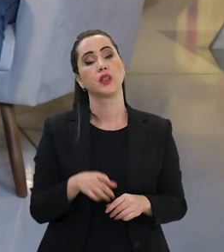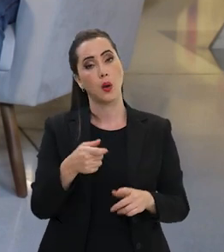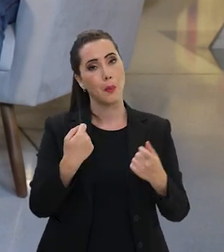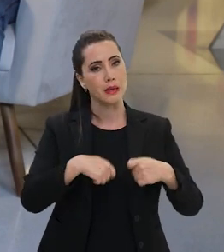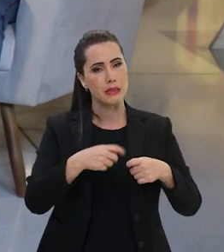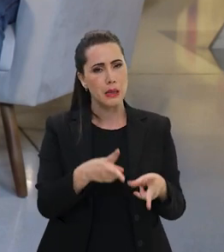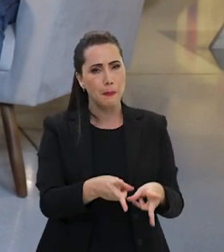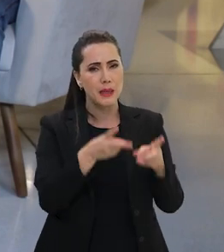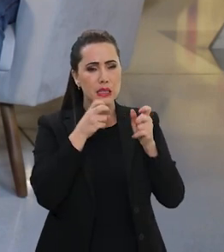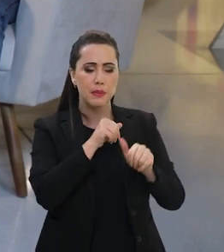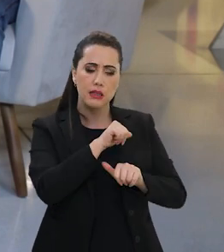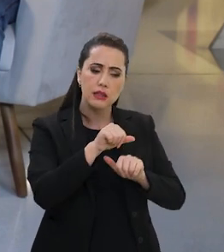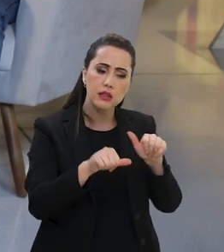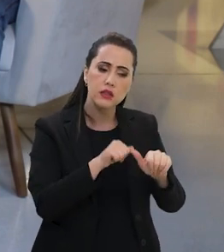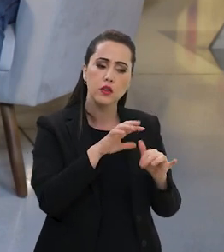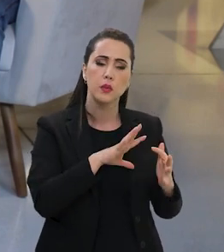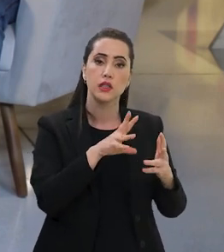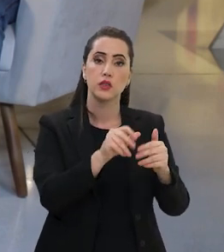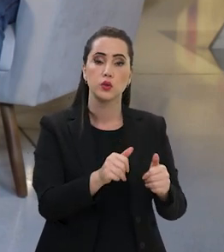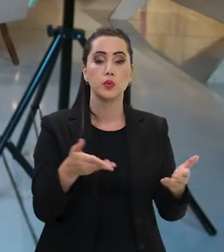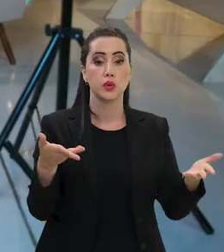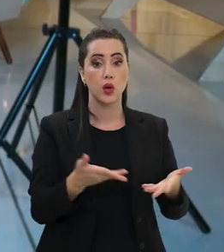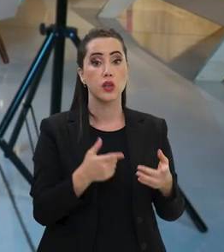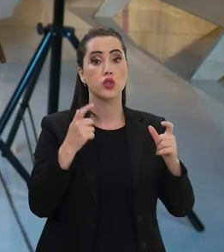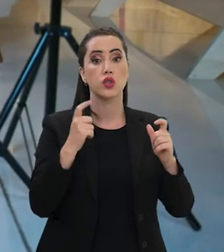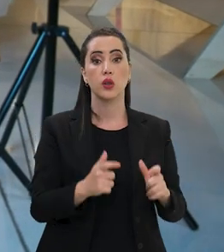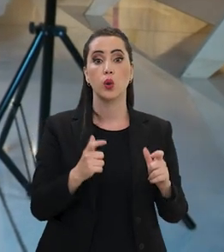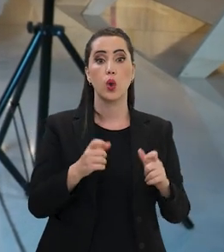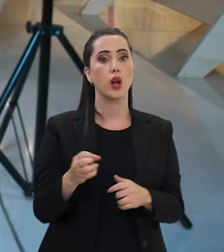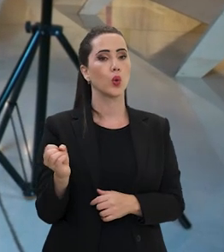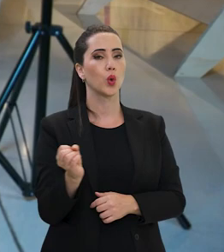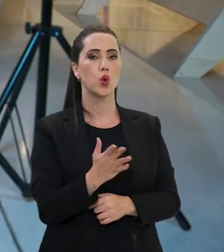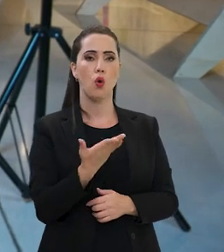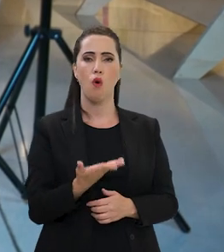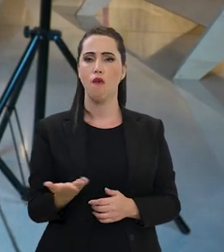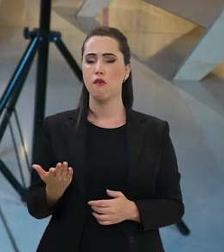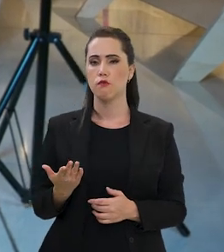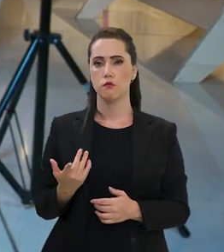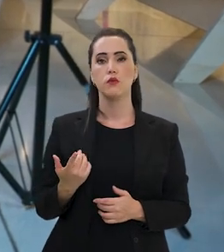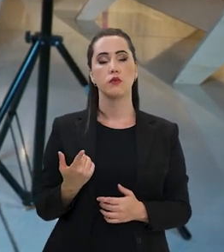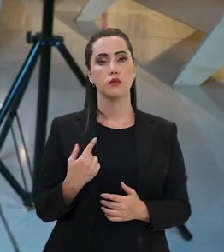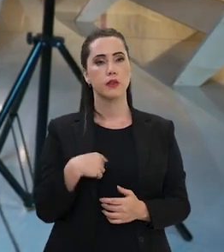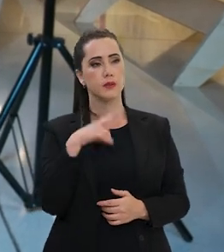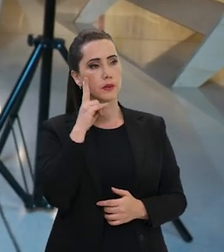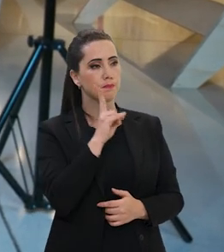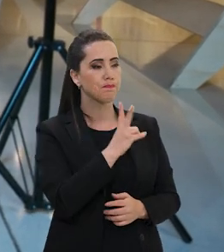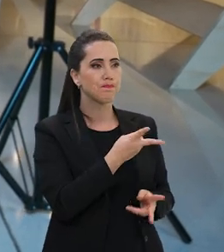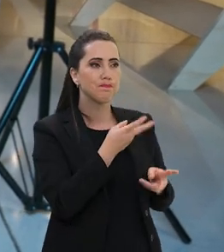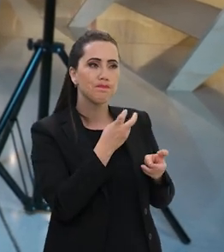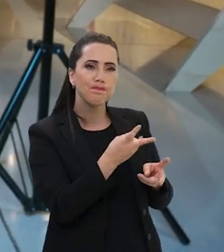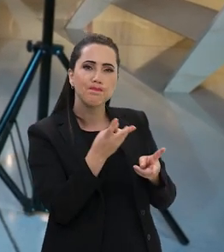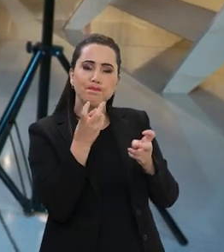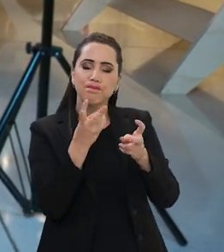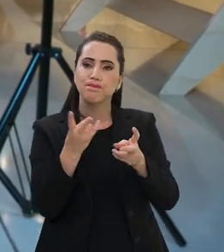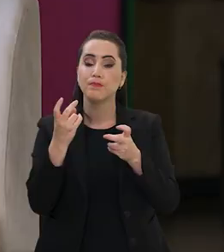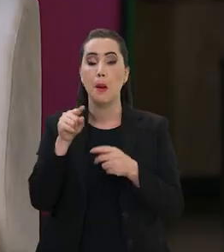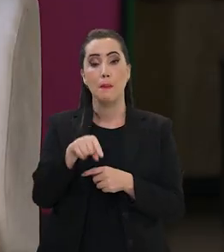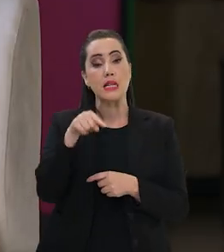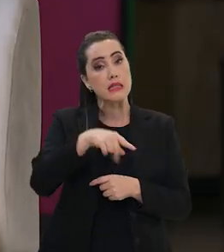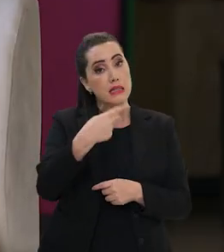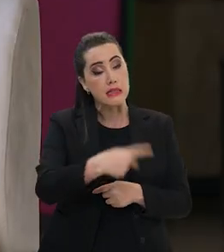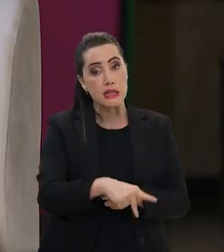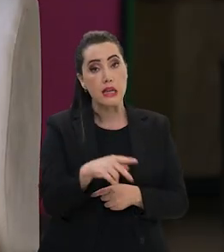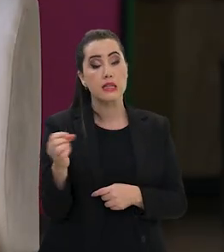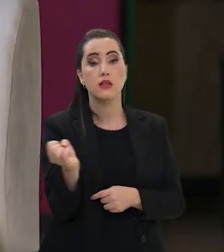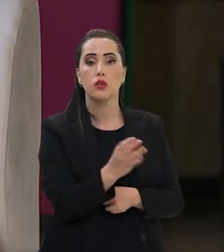perceber essa transformação do mundo. A gente está aqui no espaço de inovação, que é um espaço, que eu diria, de inspiração, mas